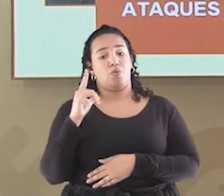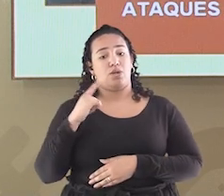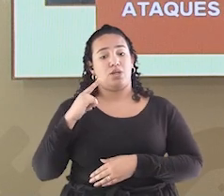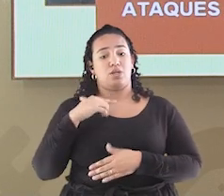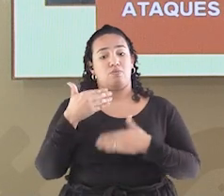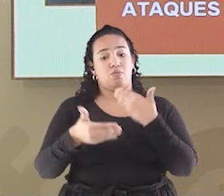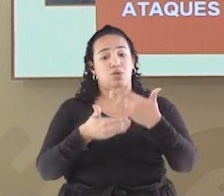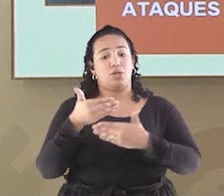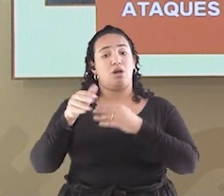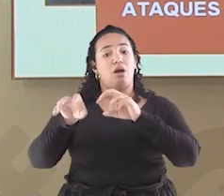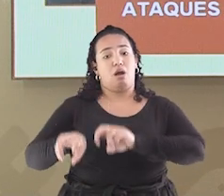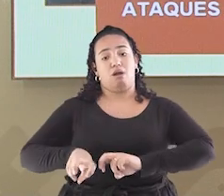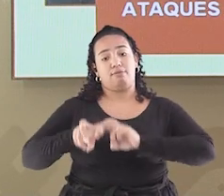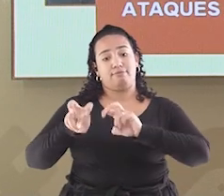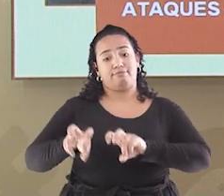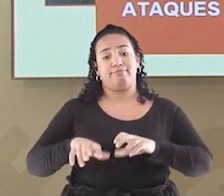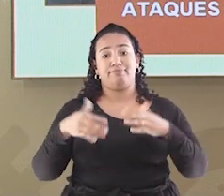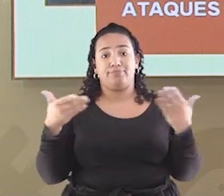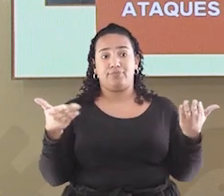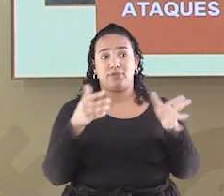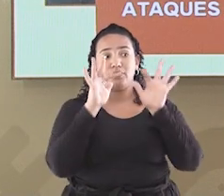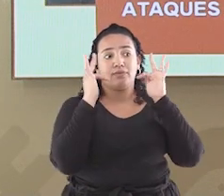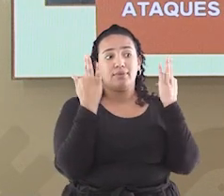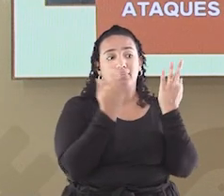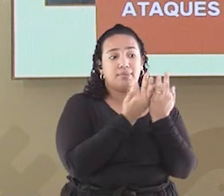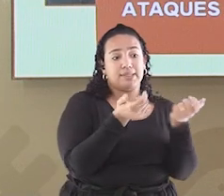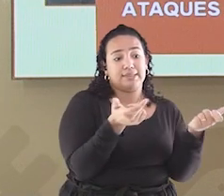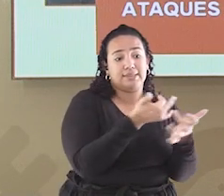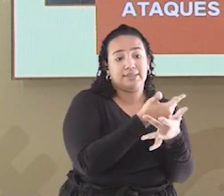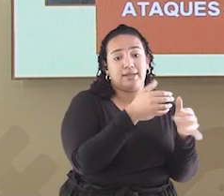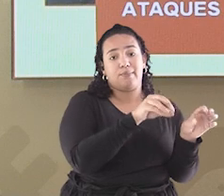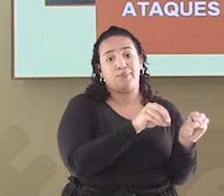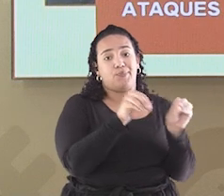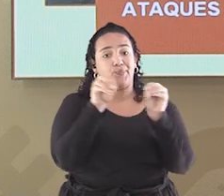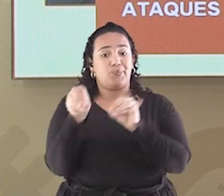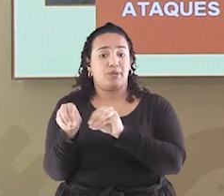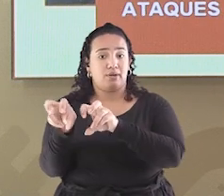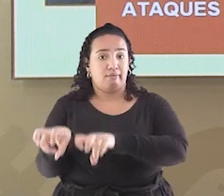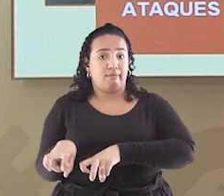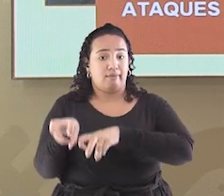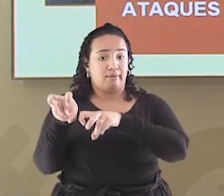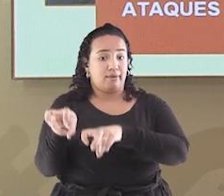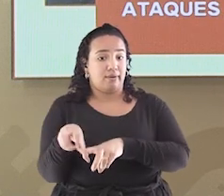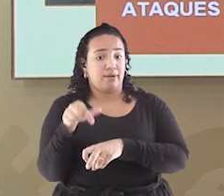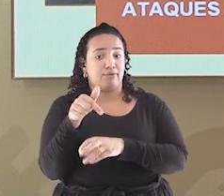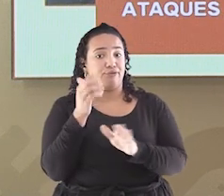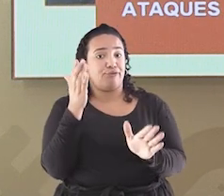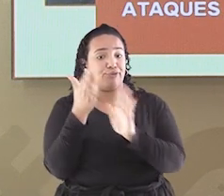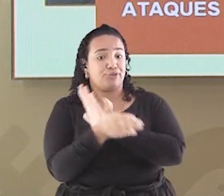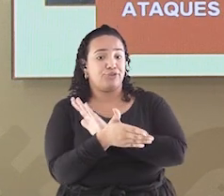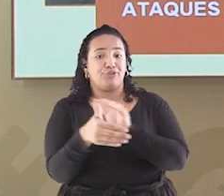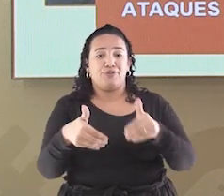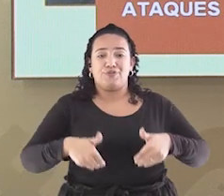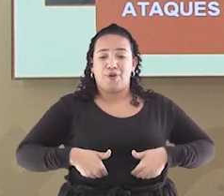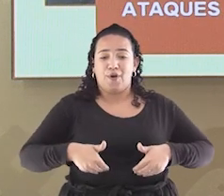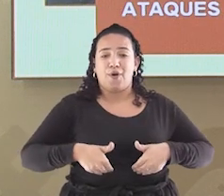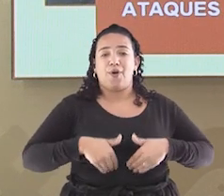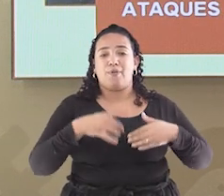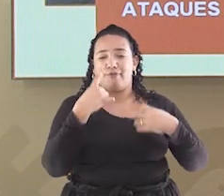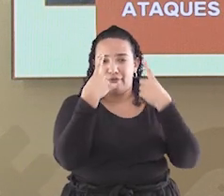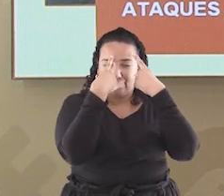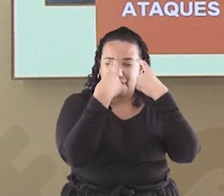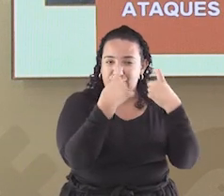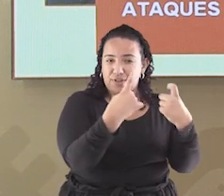Nesse momento, as famílias estão saindo da cidade e indo para o campo, para fugir da fome, da peste e da violência.